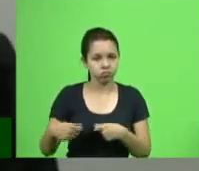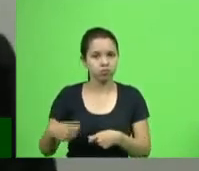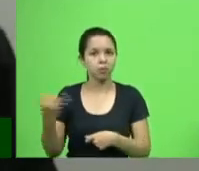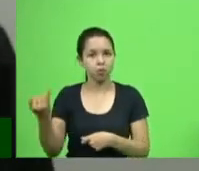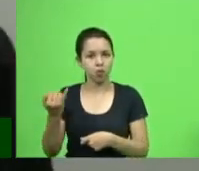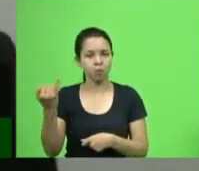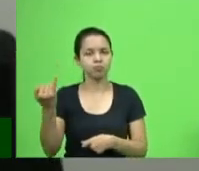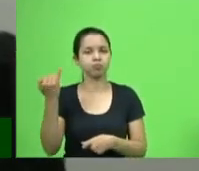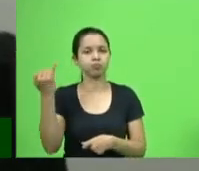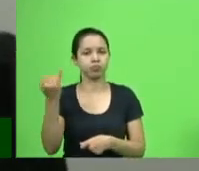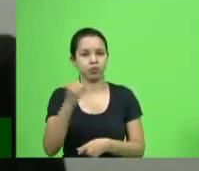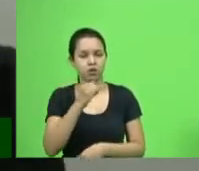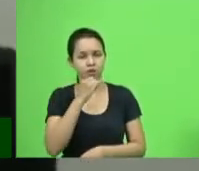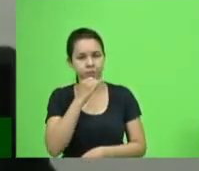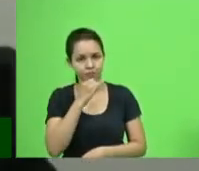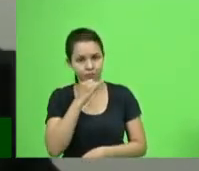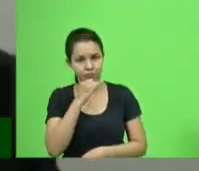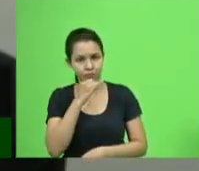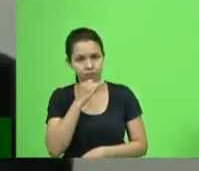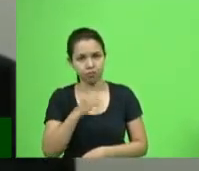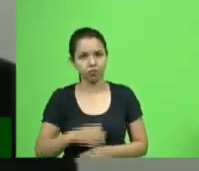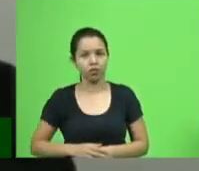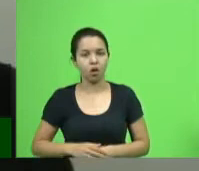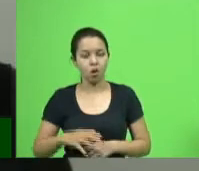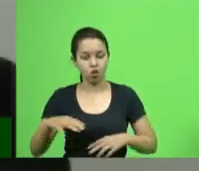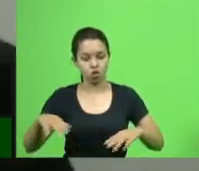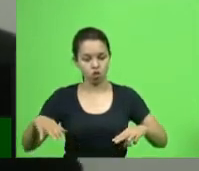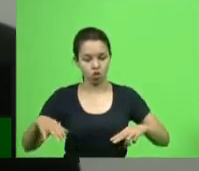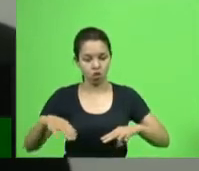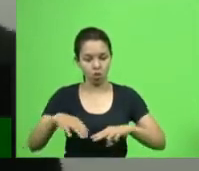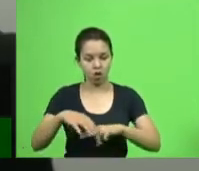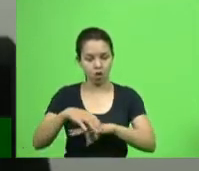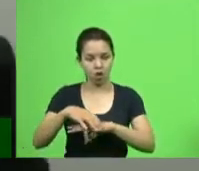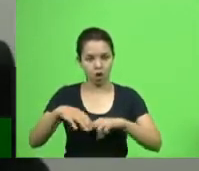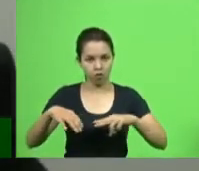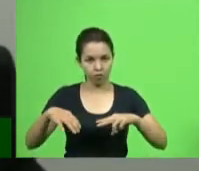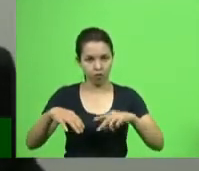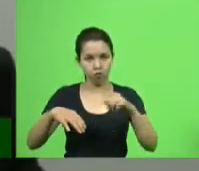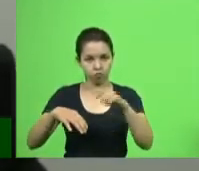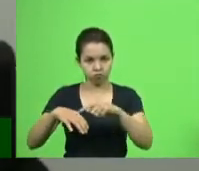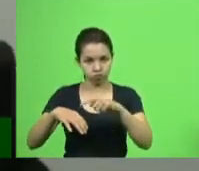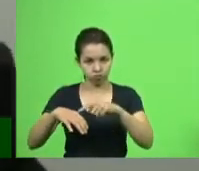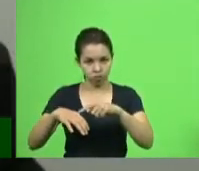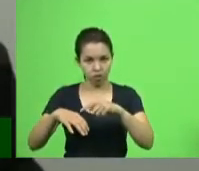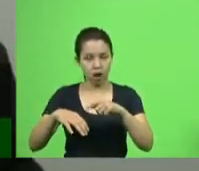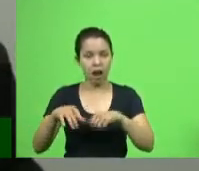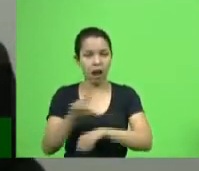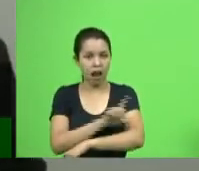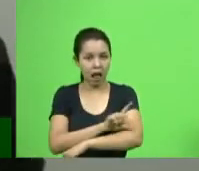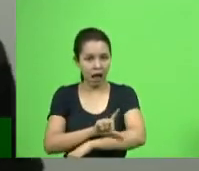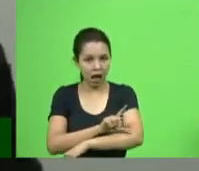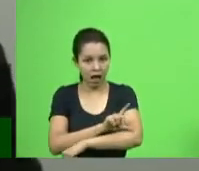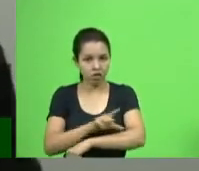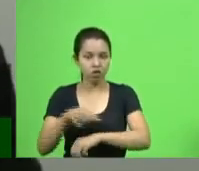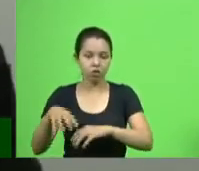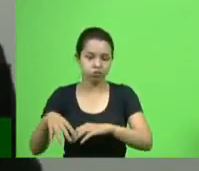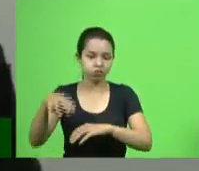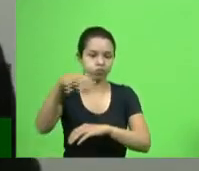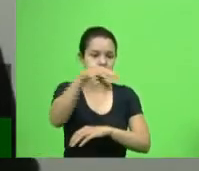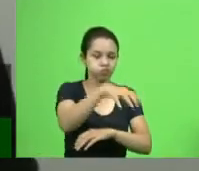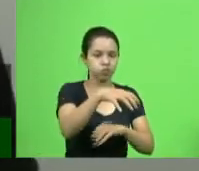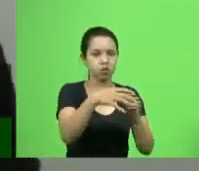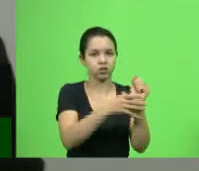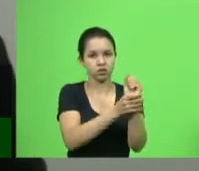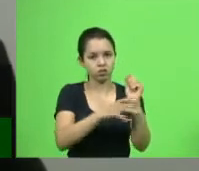exemplo, o tomógrafo. O tomógrafo saiu de Lages, foi para São José. Está tudo bem. Ele, pelo menos, está fazendo